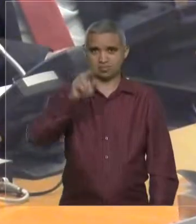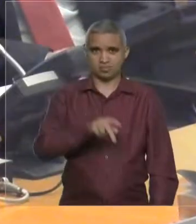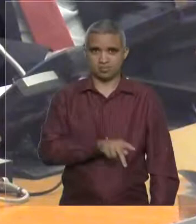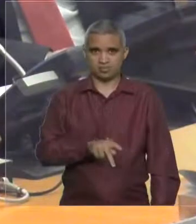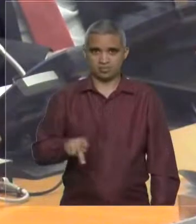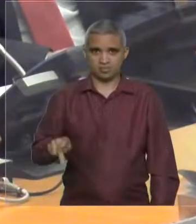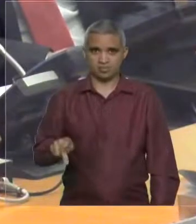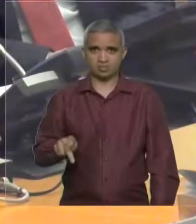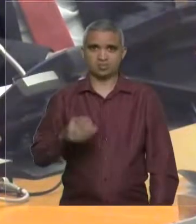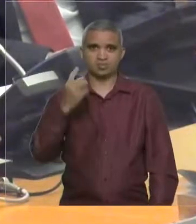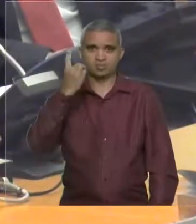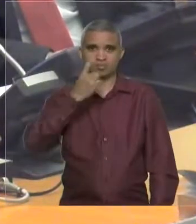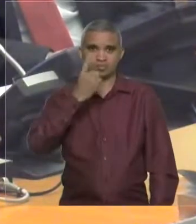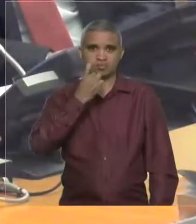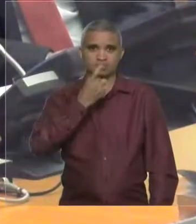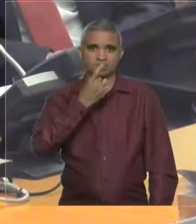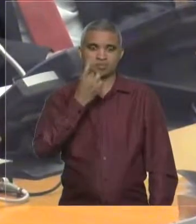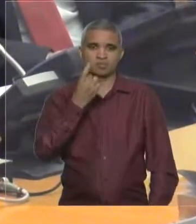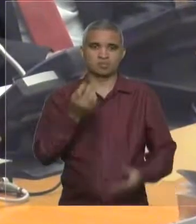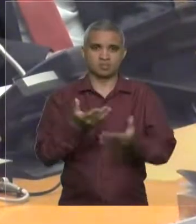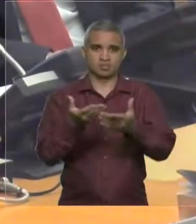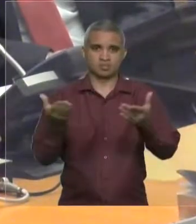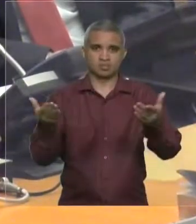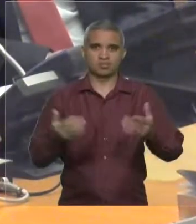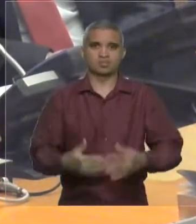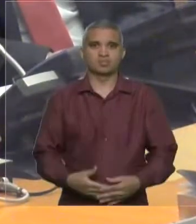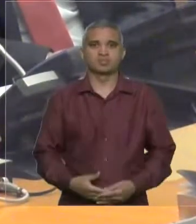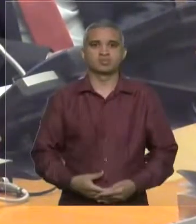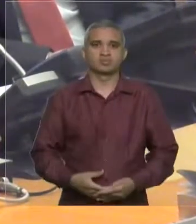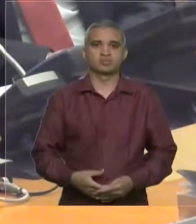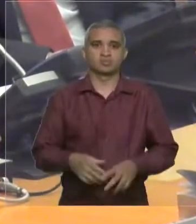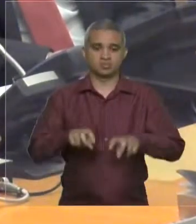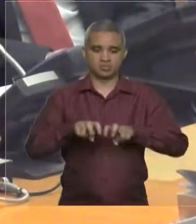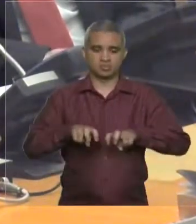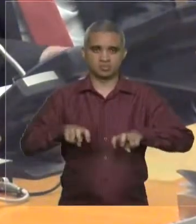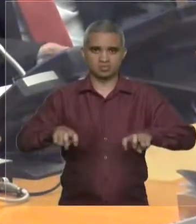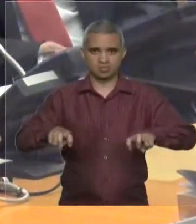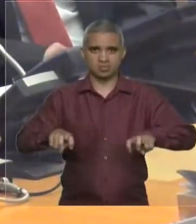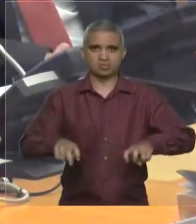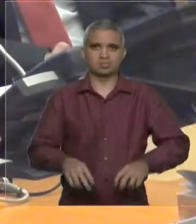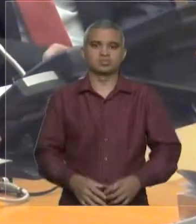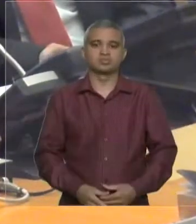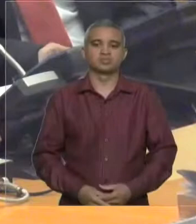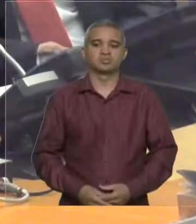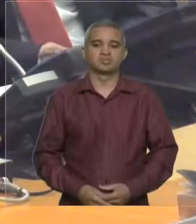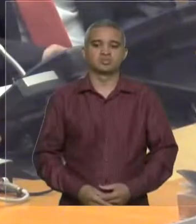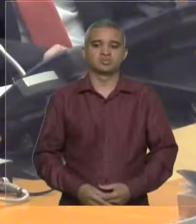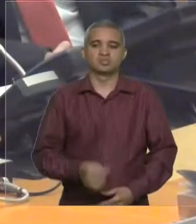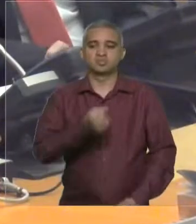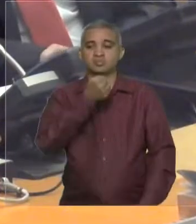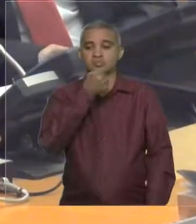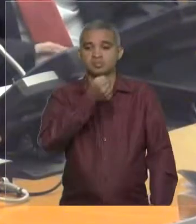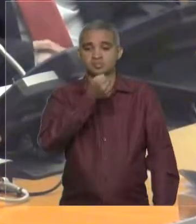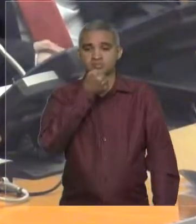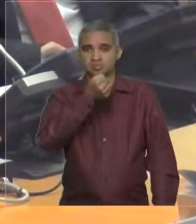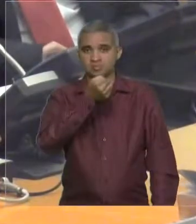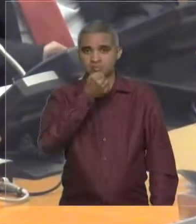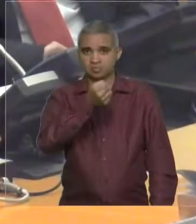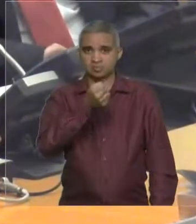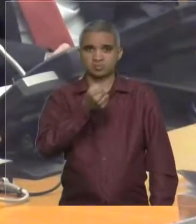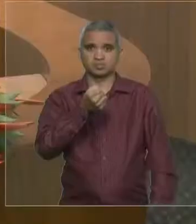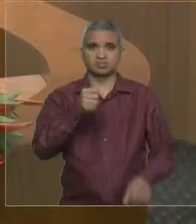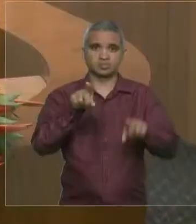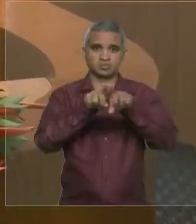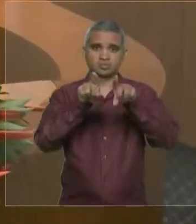senhores deputados que compõem a mesa, imprensa, galeria,